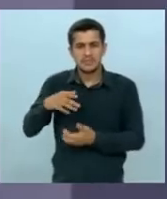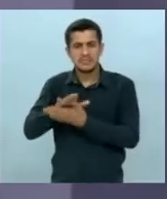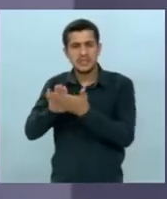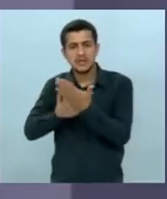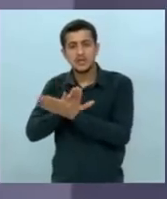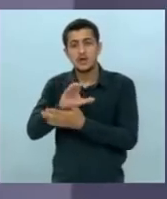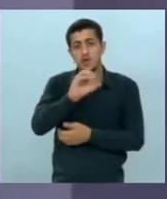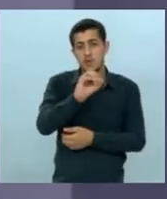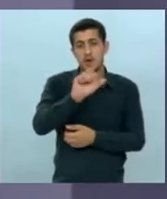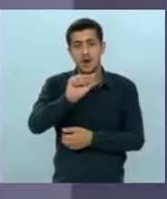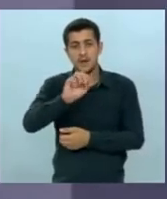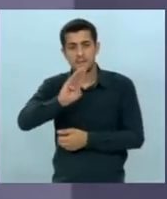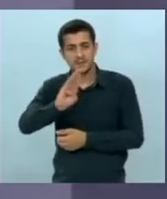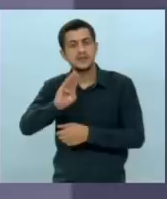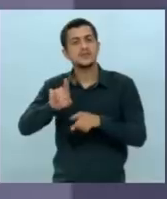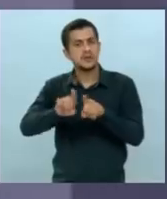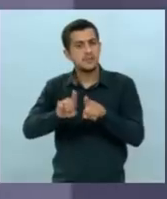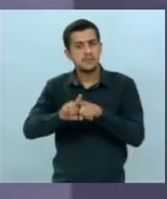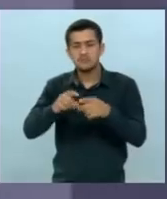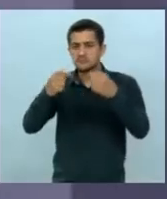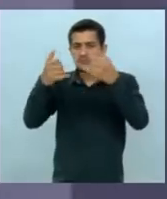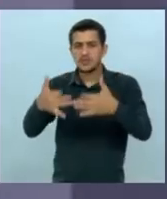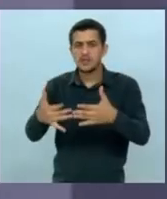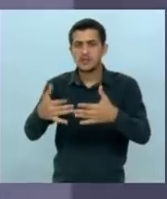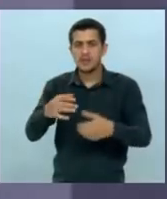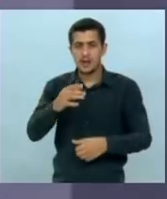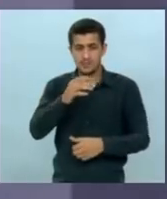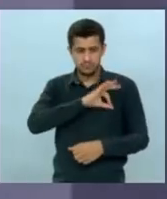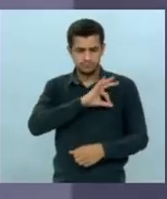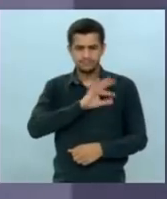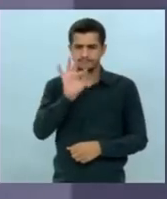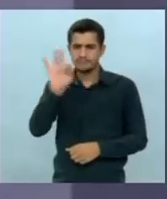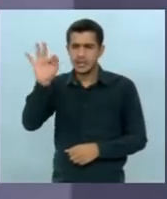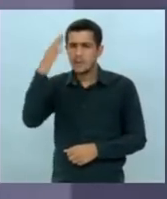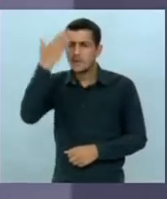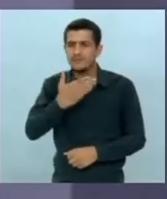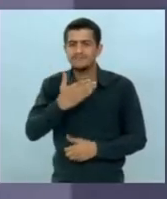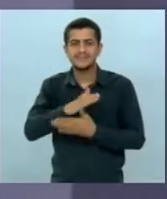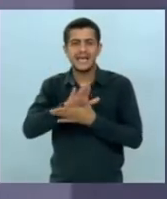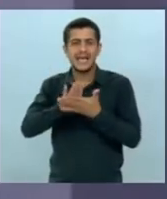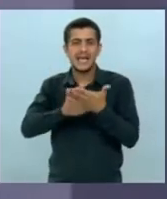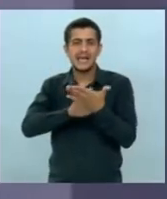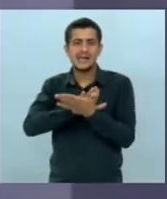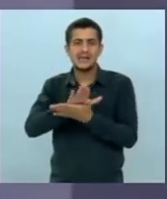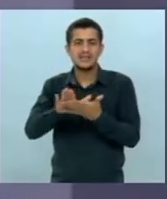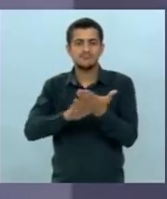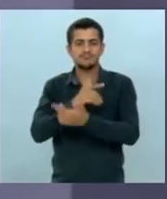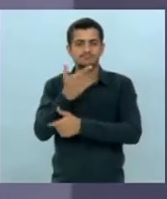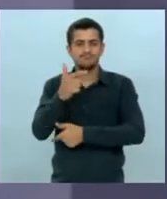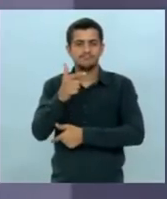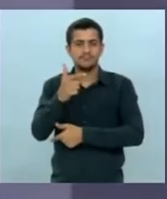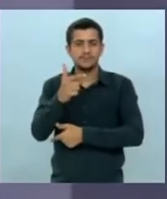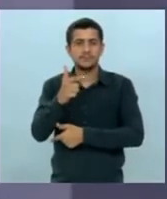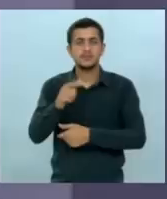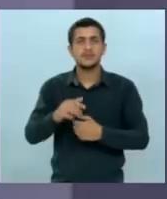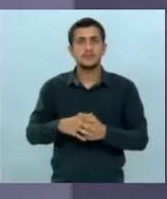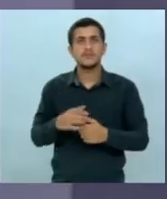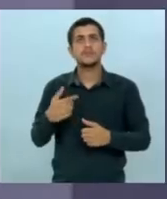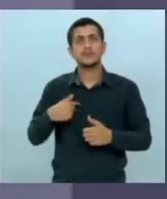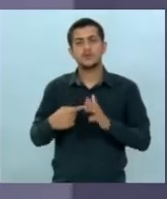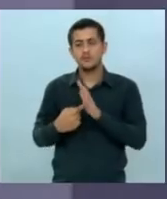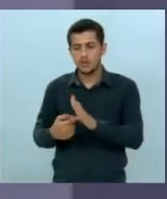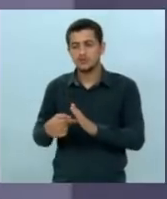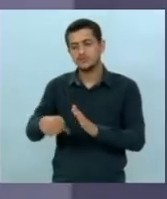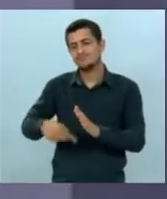manifestou e a Polícia Federal disse que não tem prova nenhuma e eu próprio requeri e não obstante eu não possa mostrar aqui mas